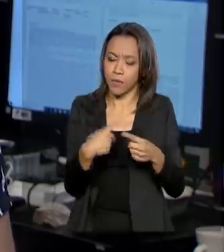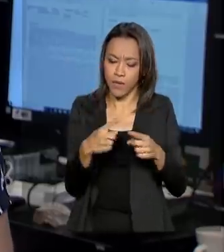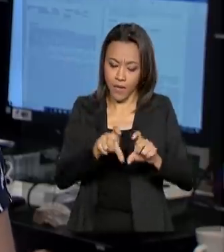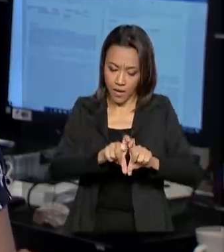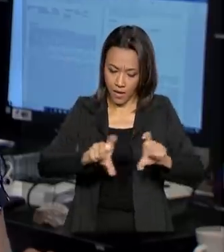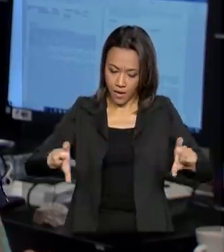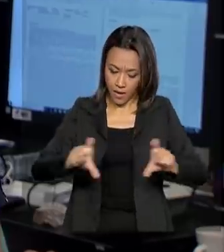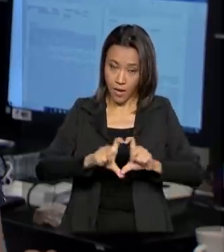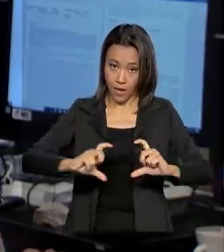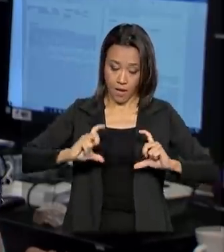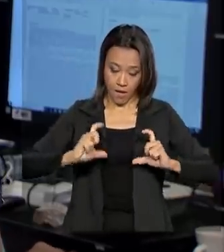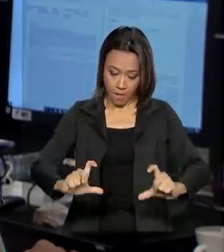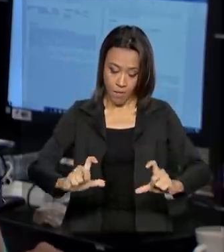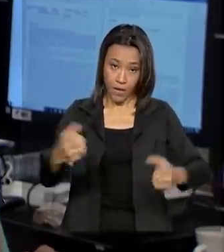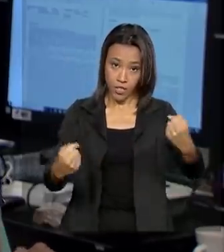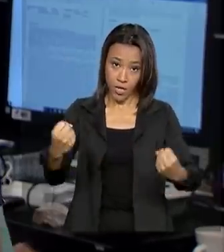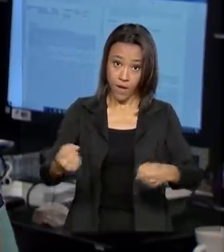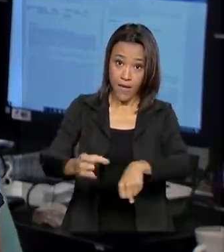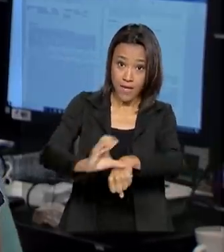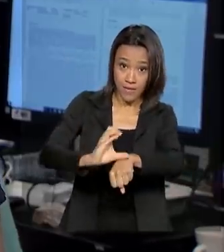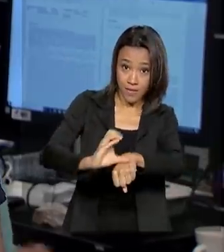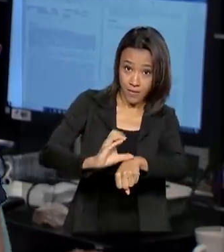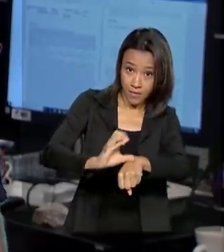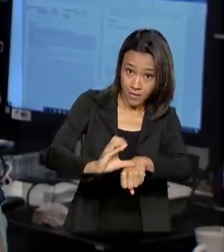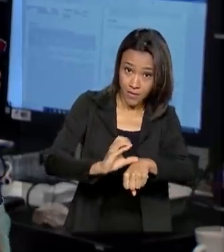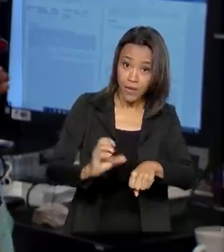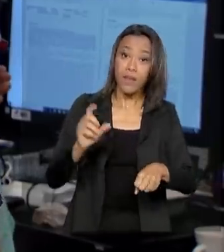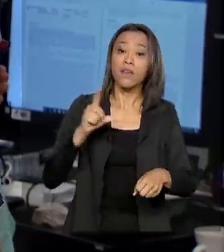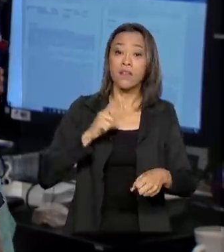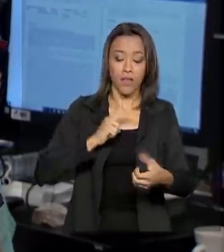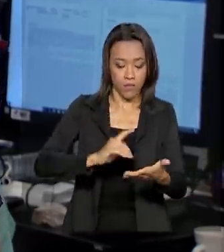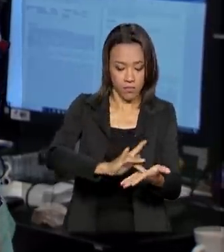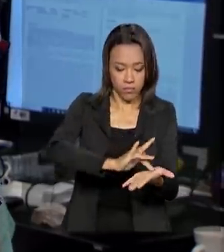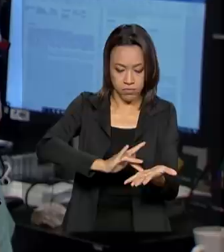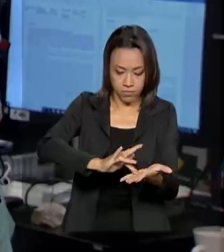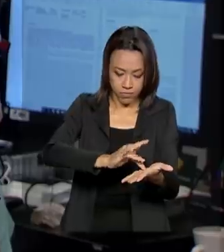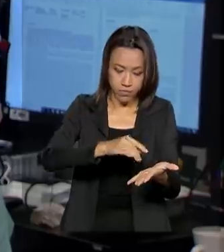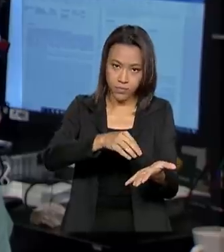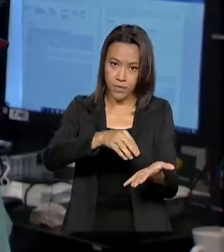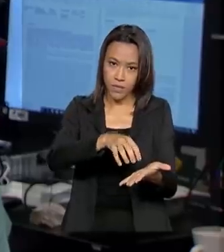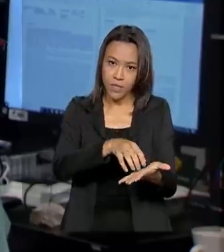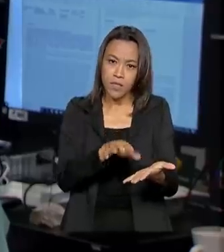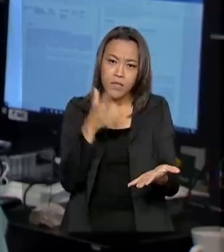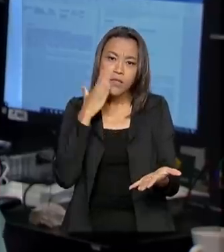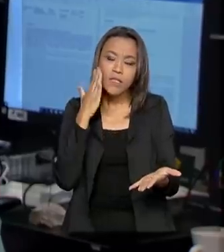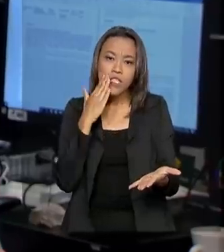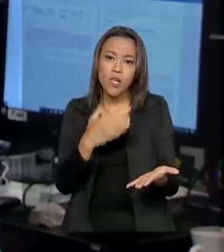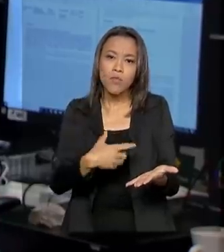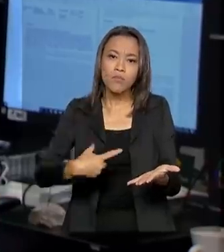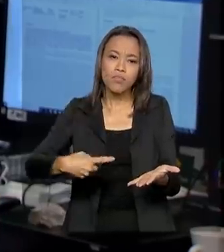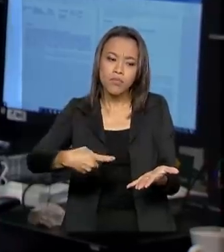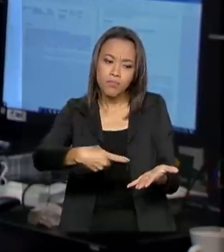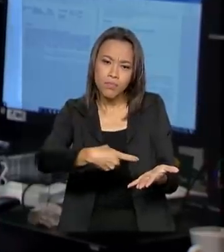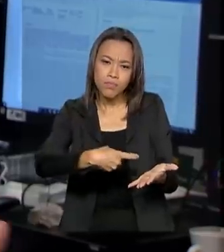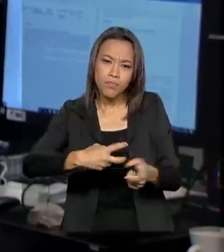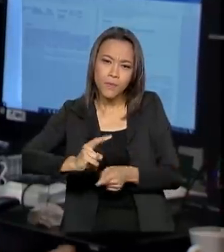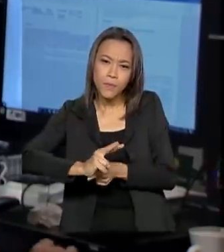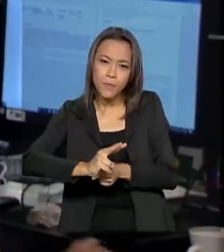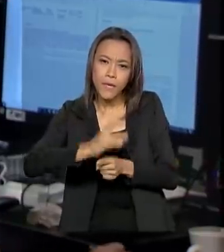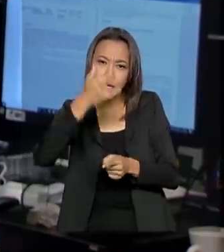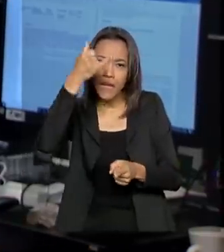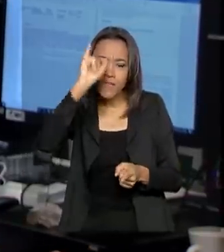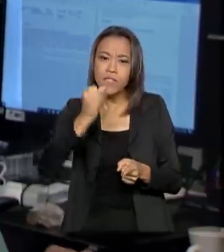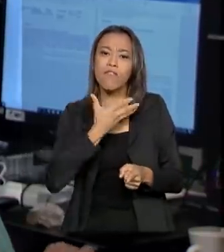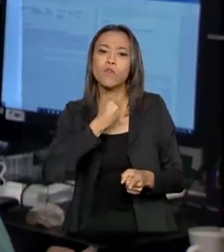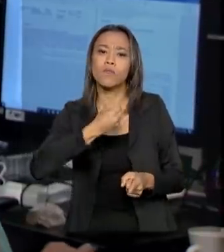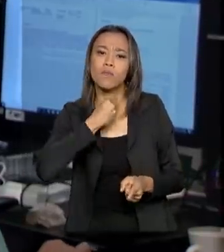cinzas. A nova placa tem um QR Code que possibilita que o carro seja rastreado e isso dificulta a clonagem e